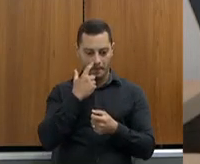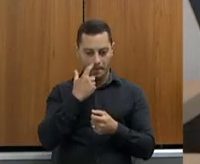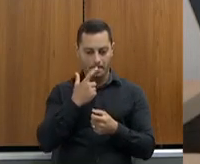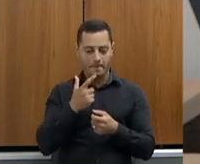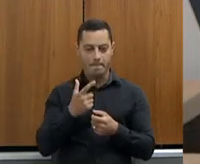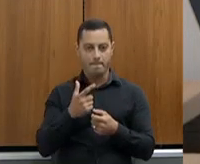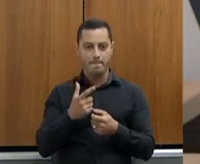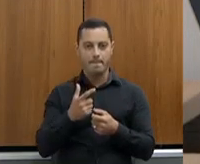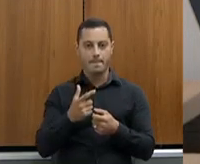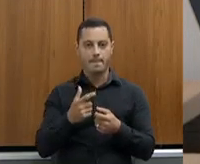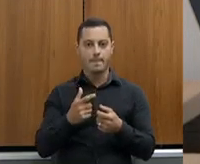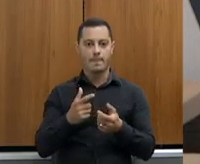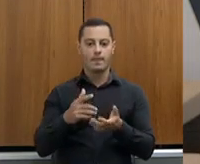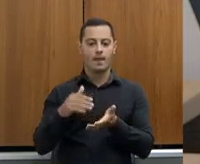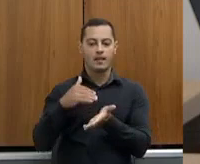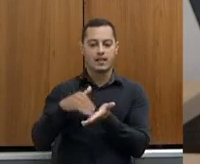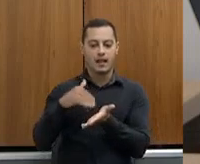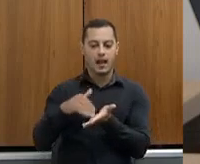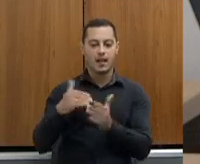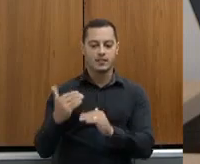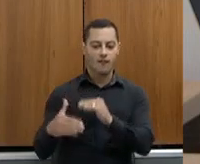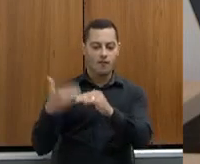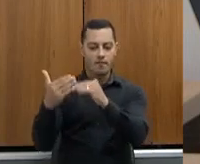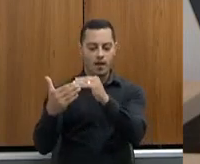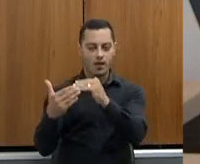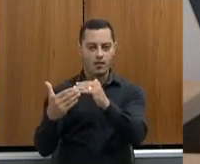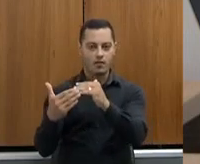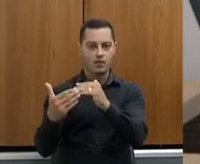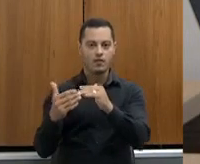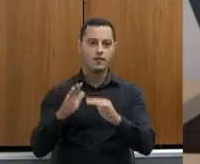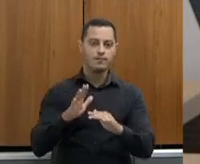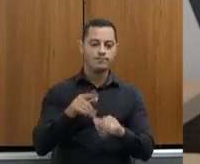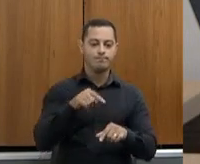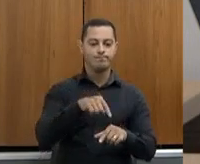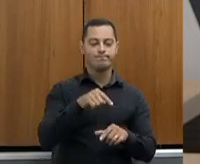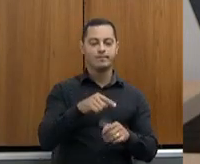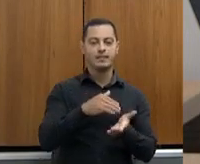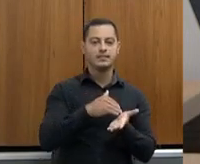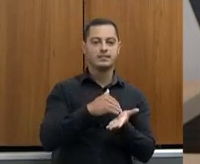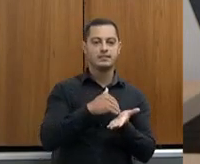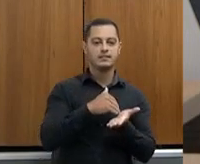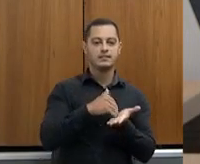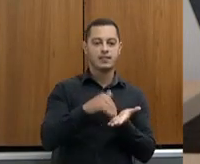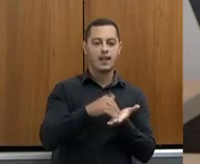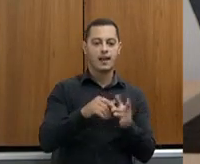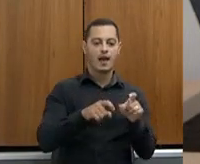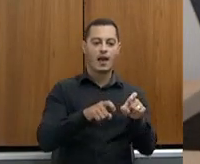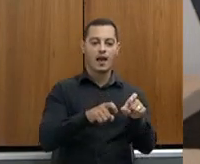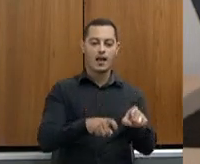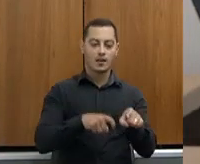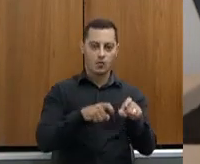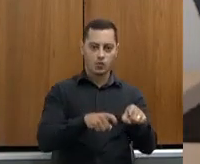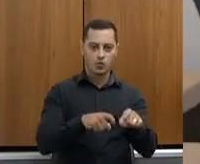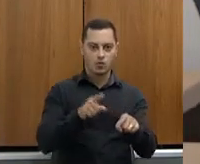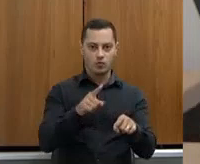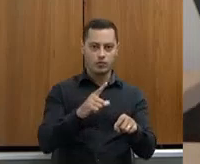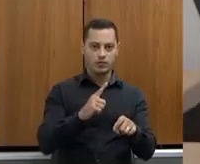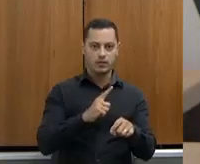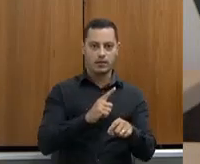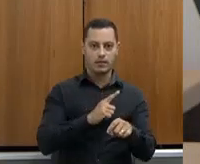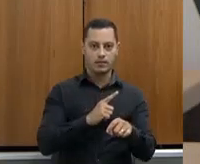Desenvolvimento e a Rural ficou na Secretaria da Agricultura, que você tem a...